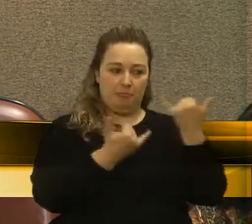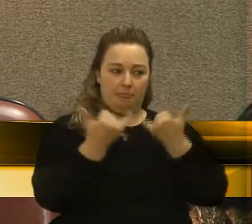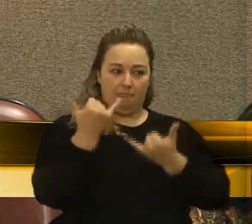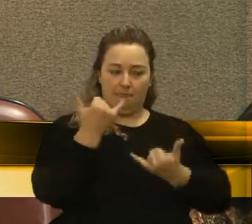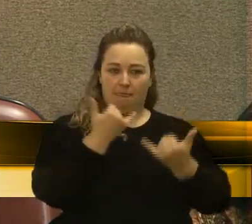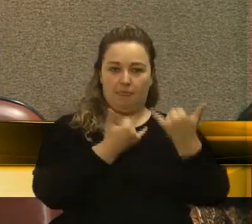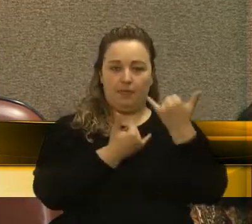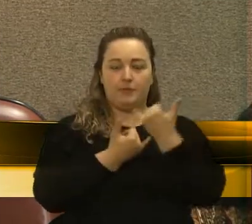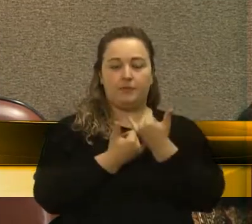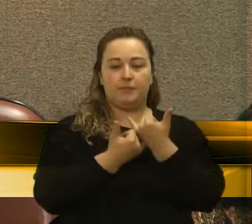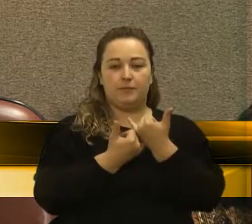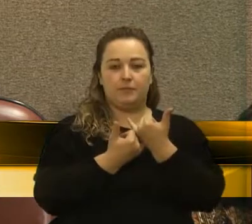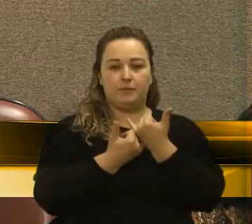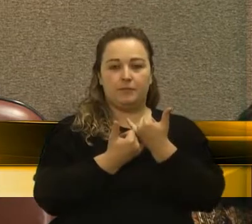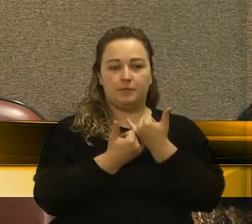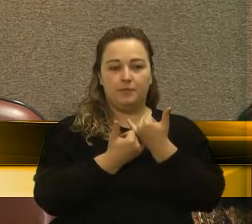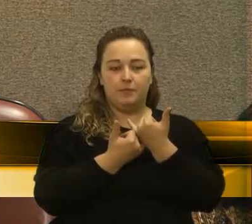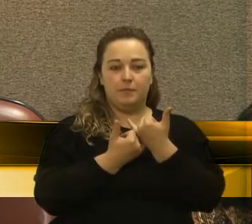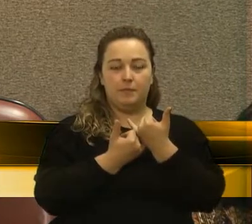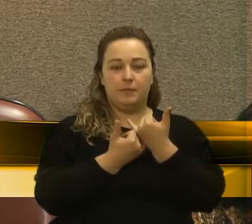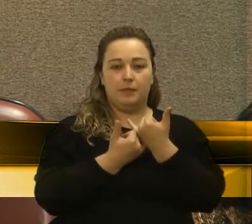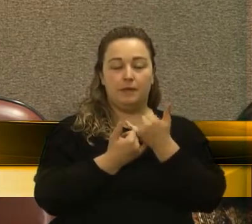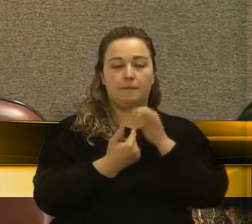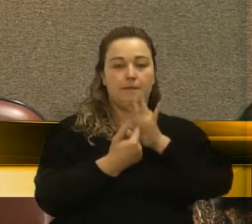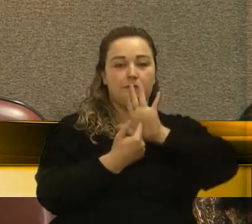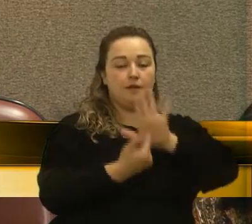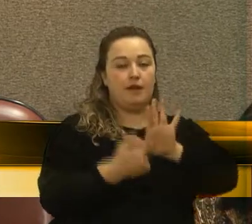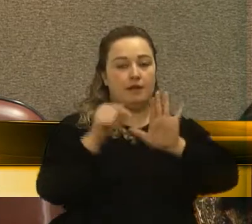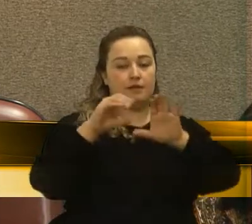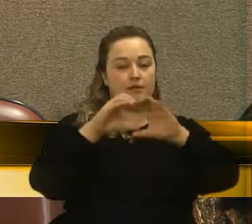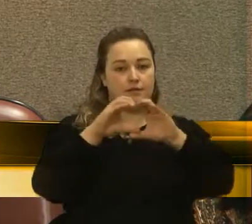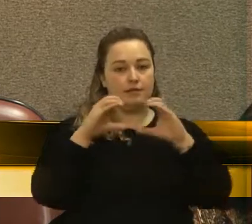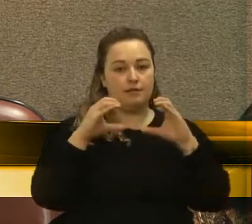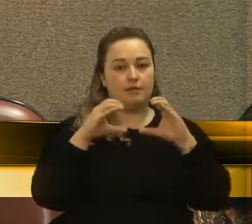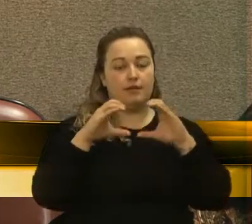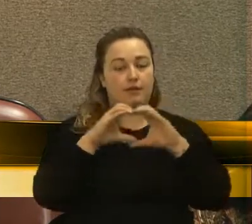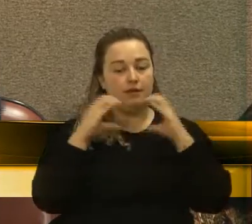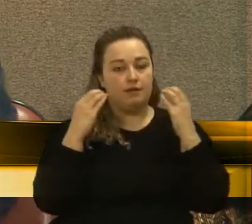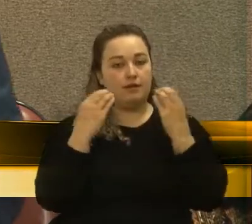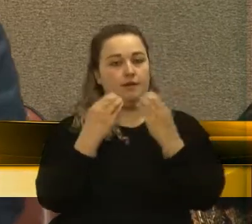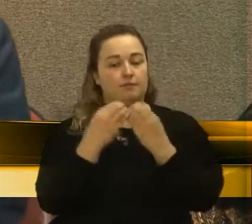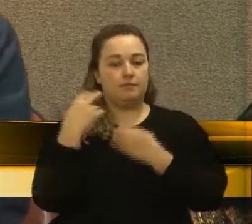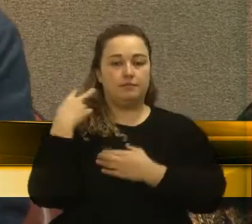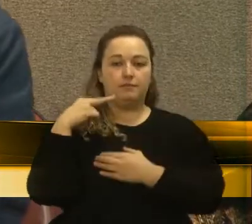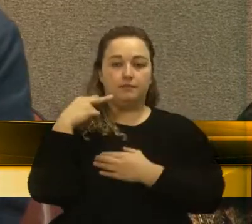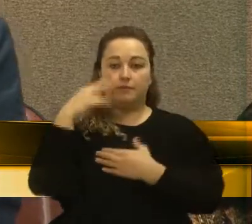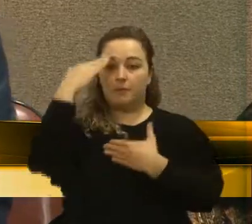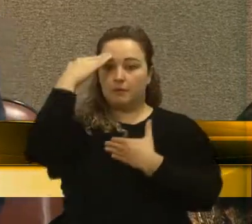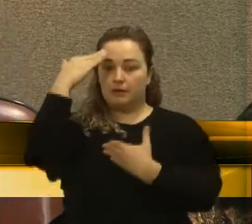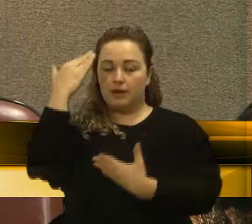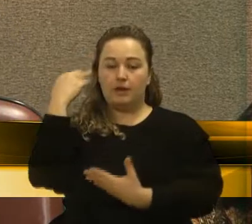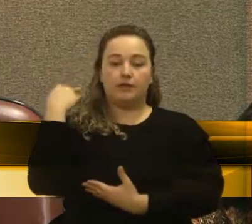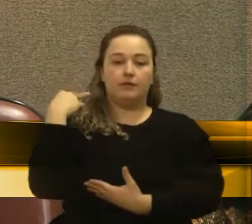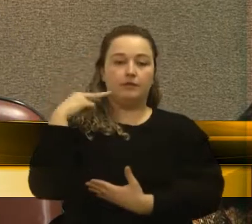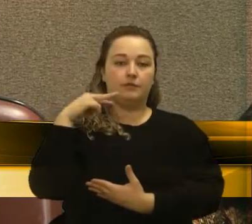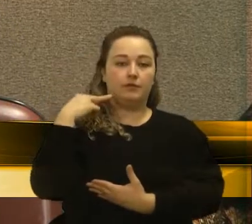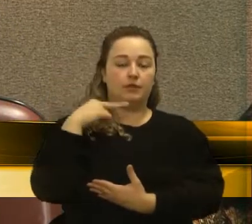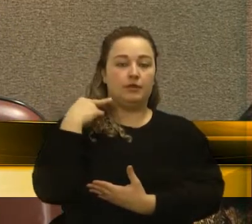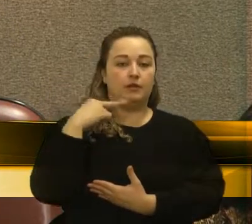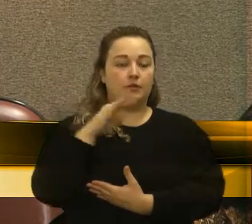público em geral que nos assiste pela TV Câmara. Então, eu quero mais uma vez agradecer, vereador Bandeira, pela